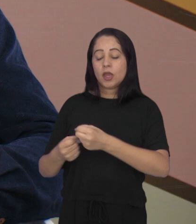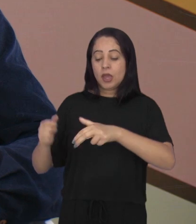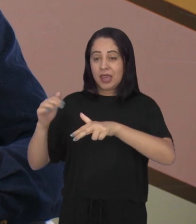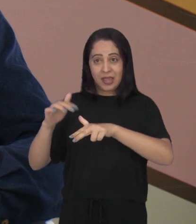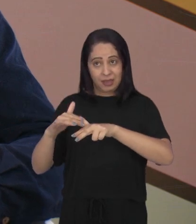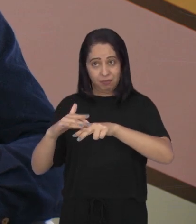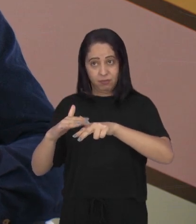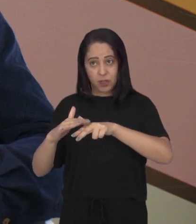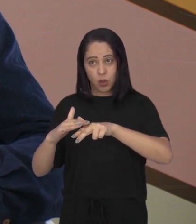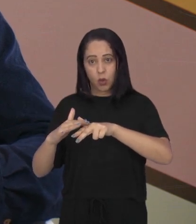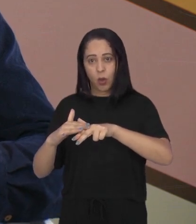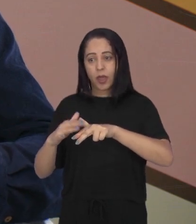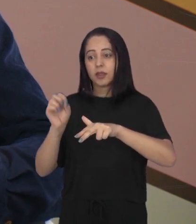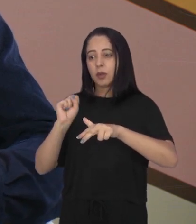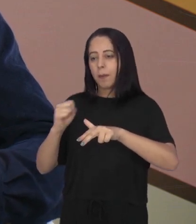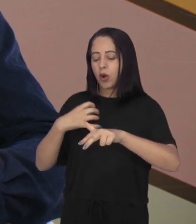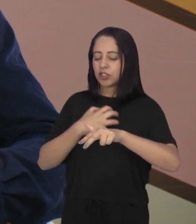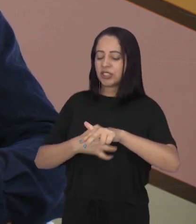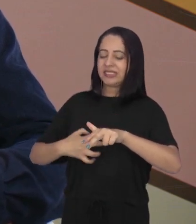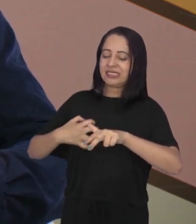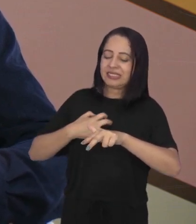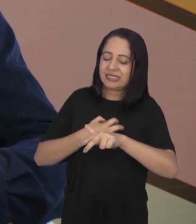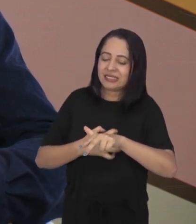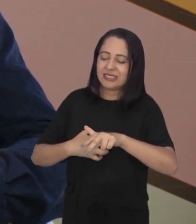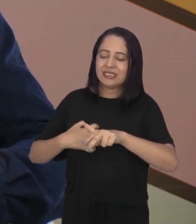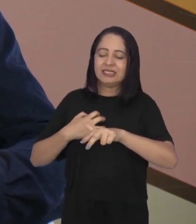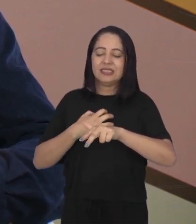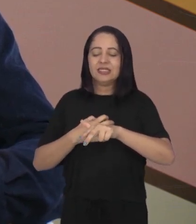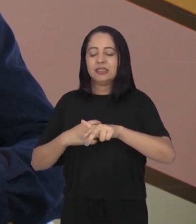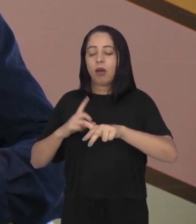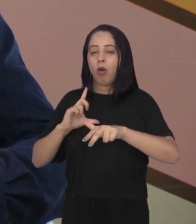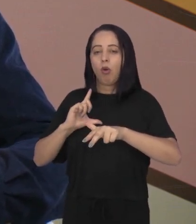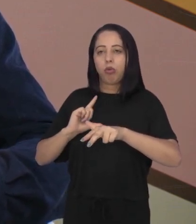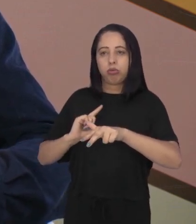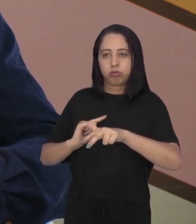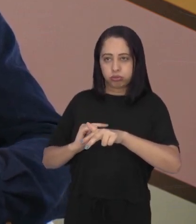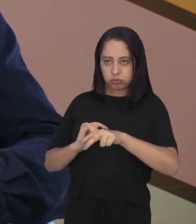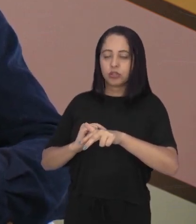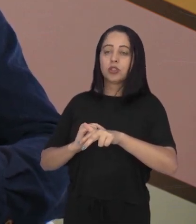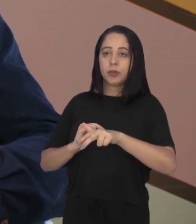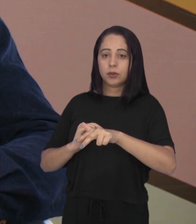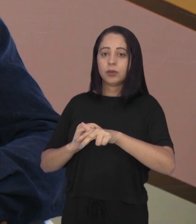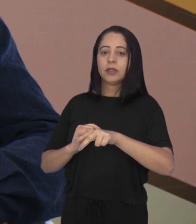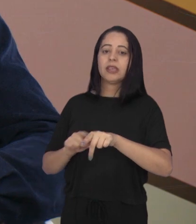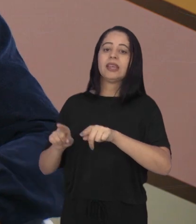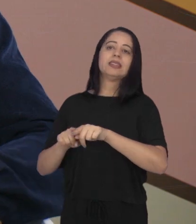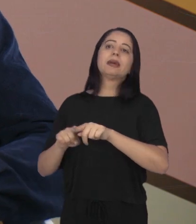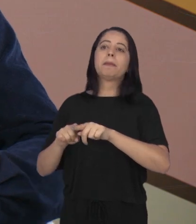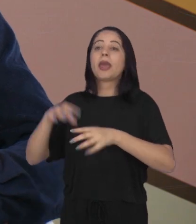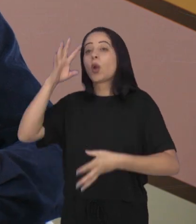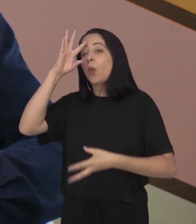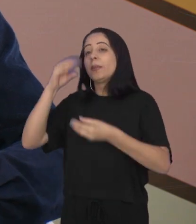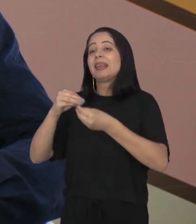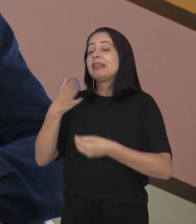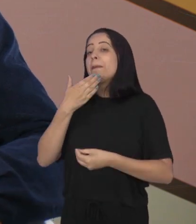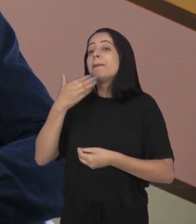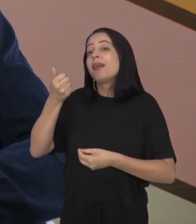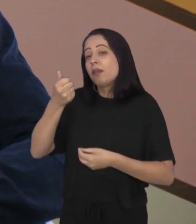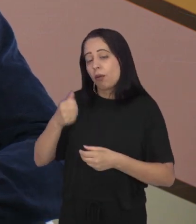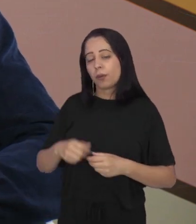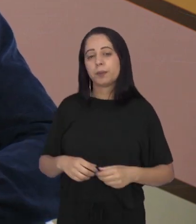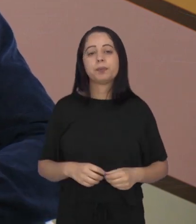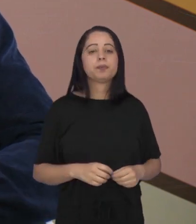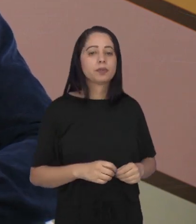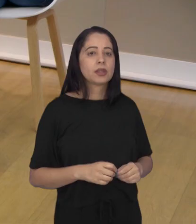espaço onde ele possa lidar melhor com essas angústias relacionadas ao adoecimento e se adaptar melhor a esse